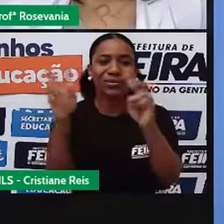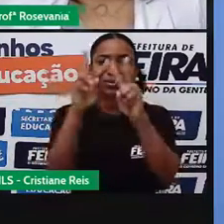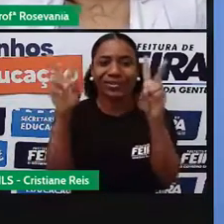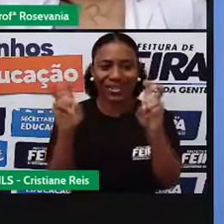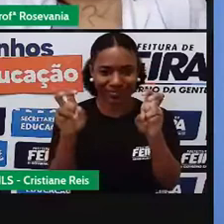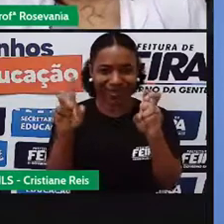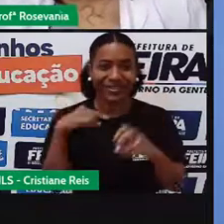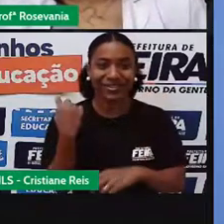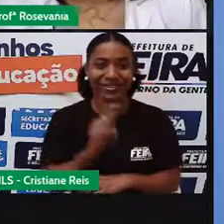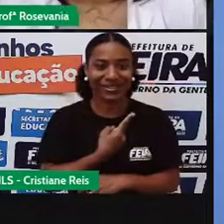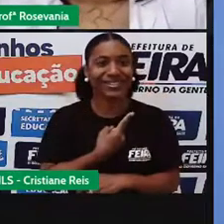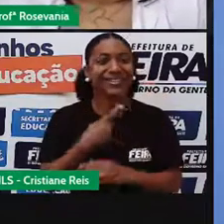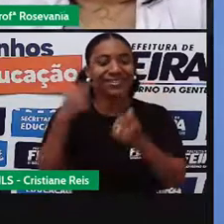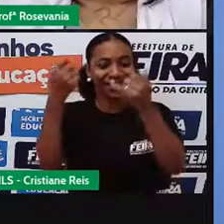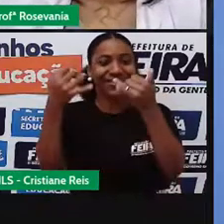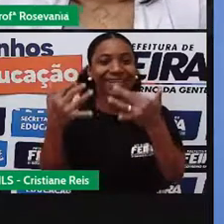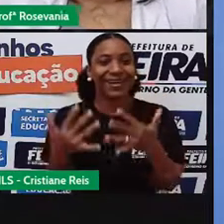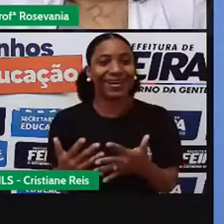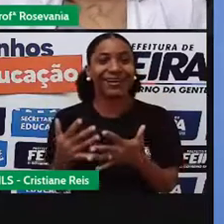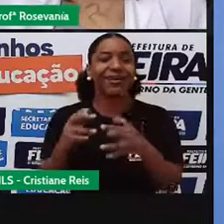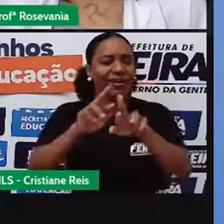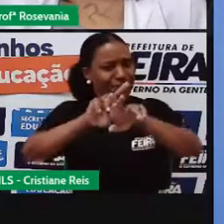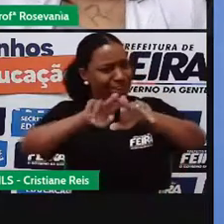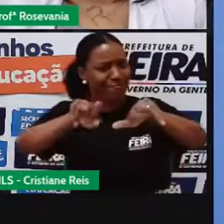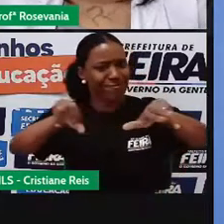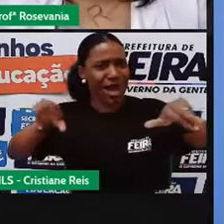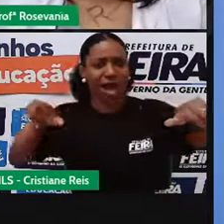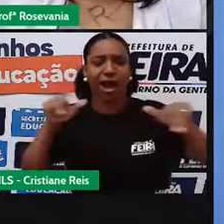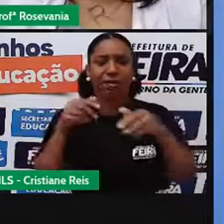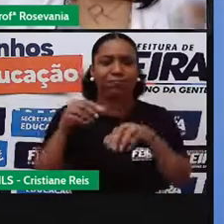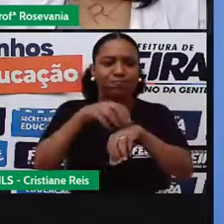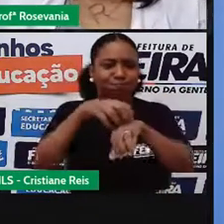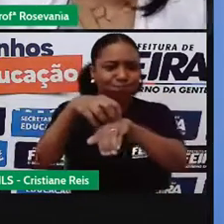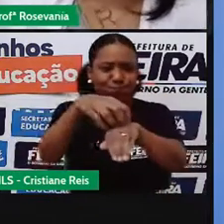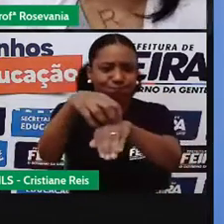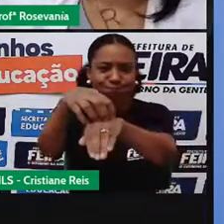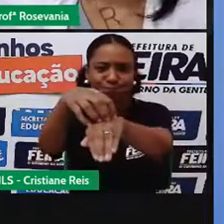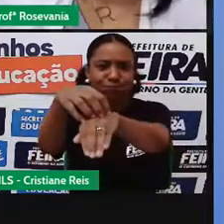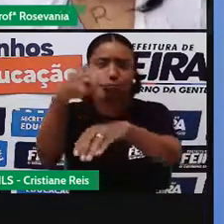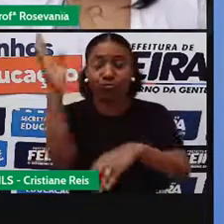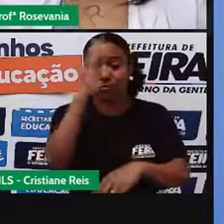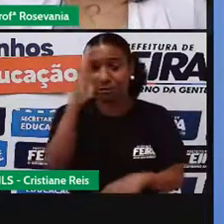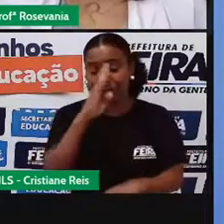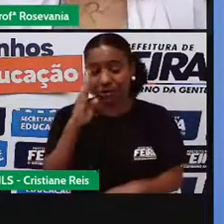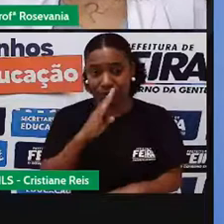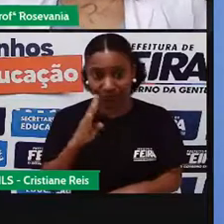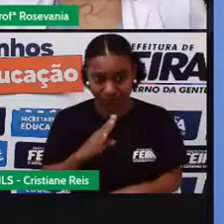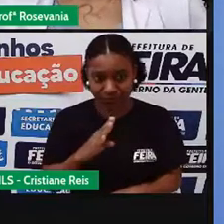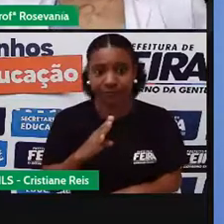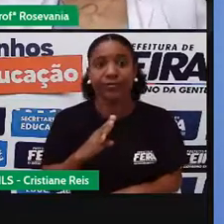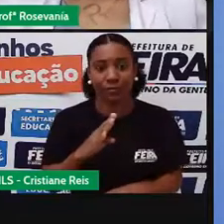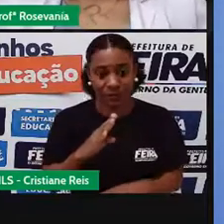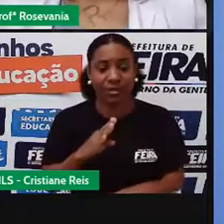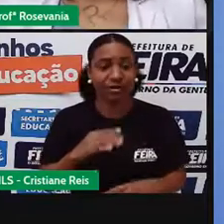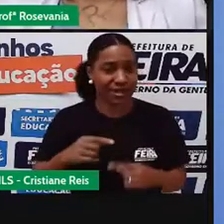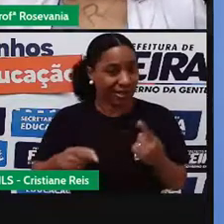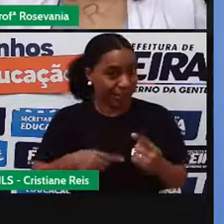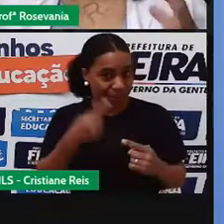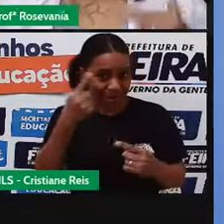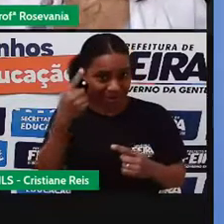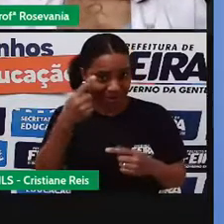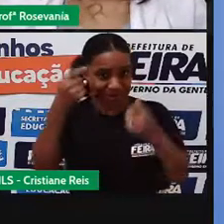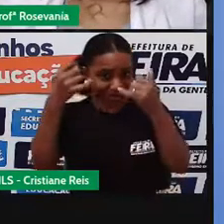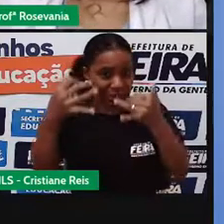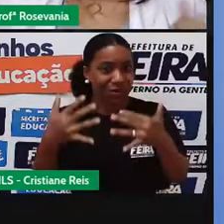nós vamos falar sobre a rede de transportes no Brasil, a segunda parte, porque nós já tivemos a primeira parte na aula anterior.